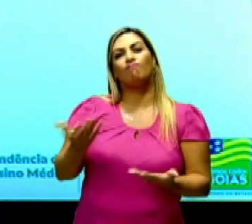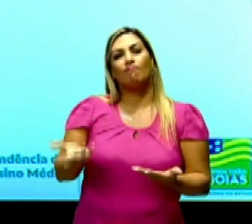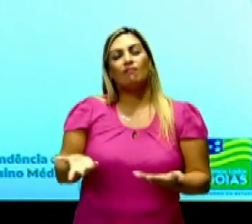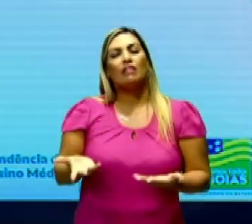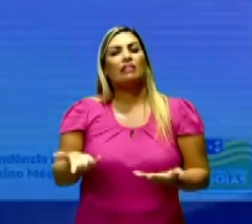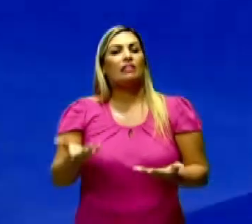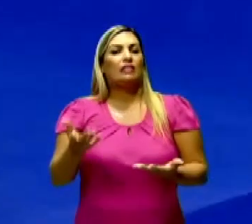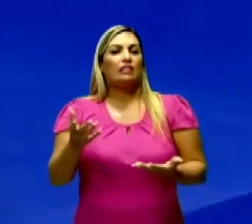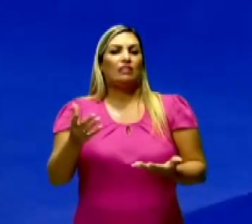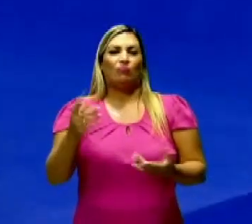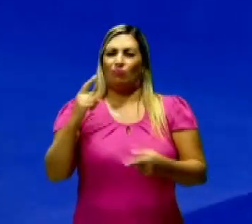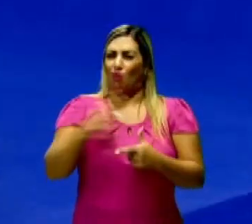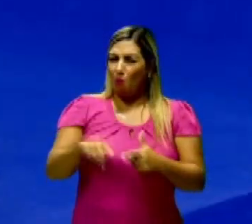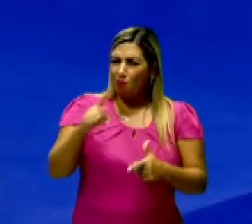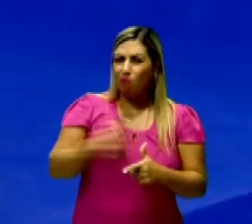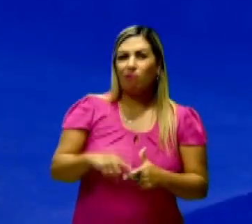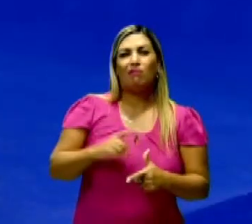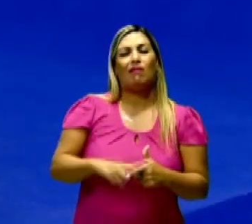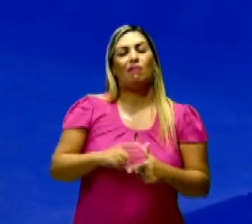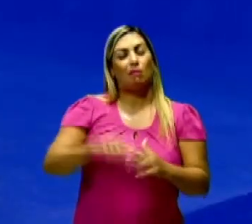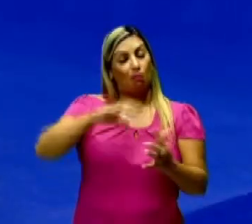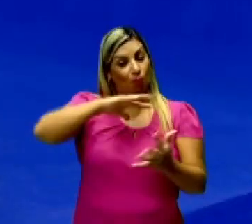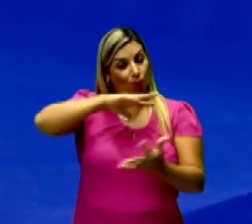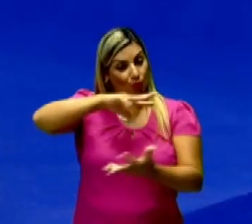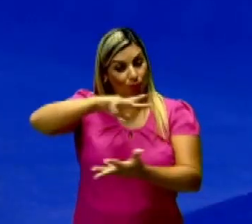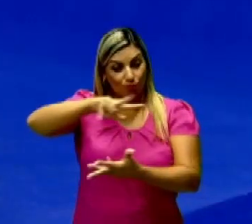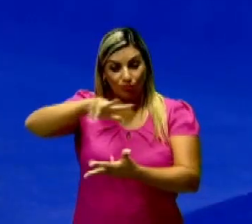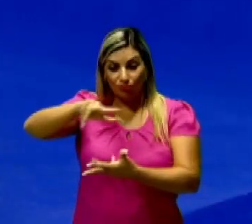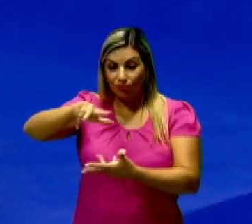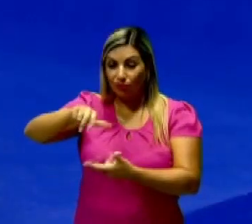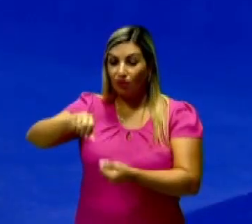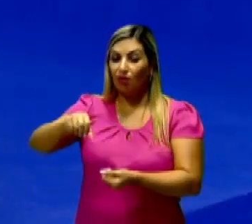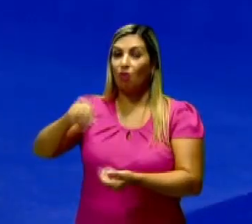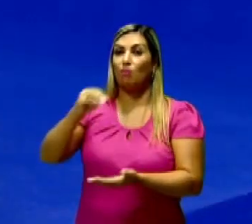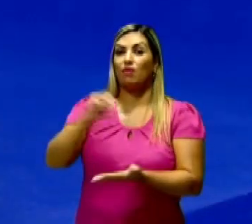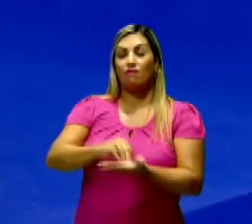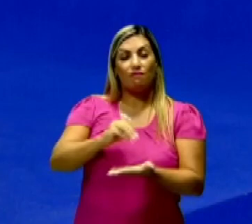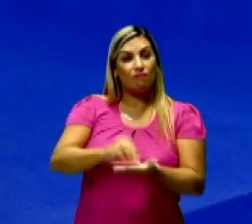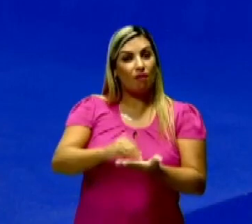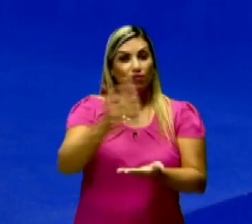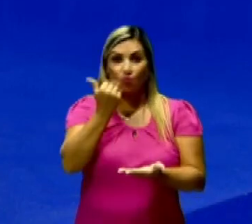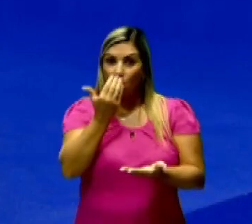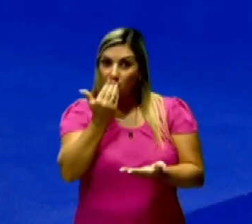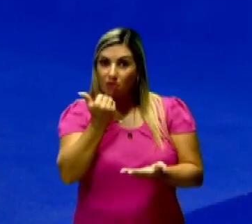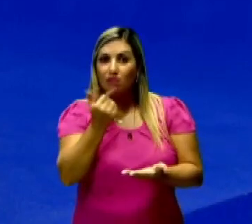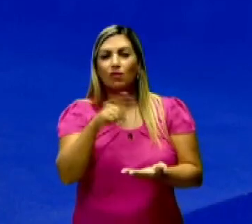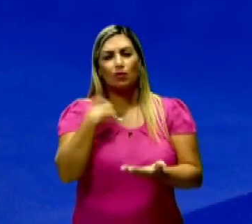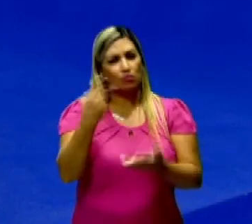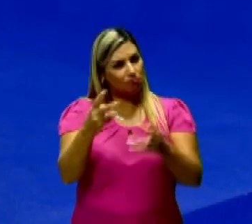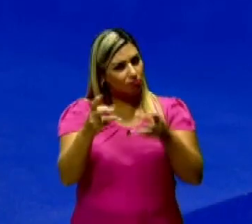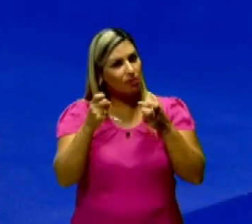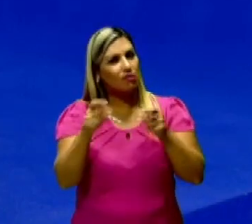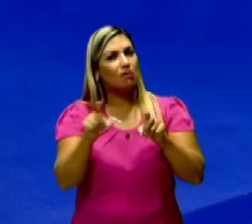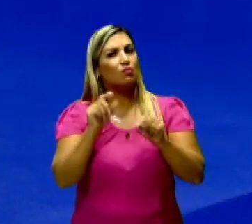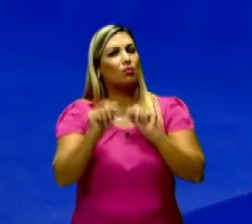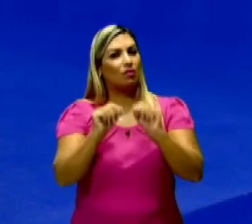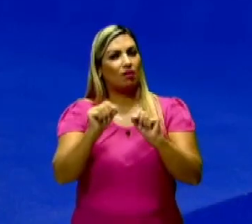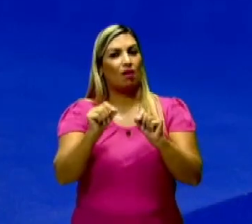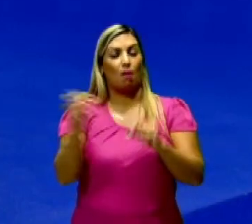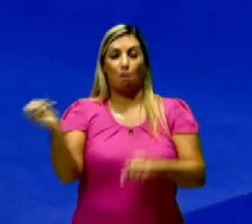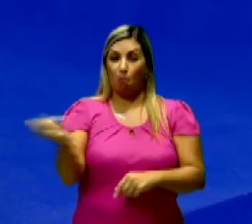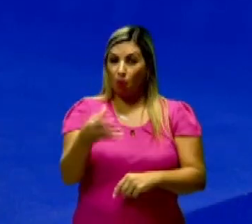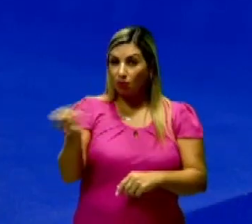se diz, uma catástrofe mesmo mundial, né, por conta da falta de produção de alimentos, a gente vai ver a